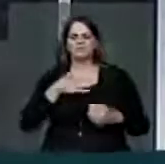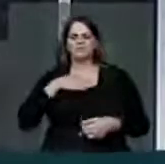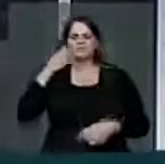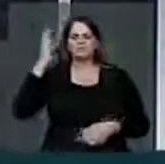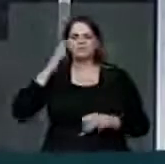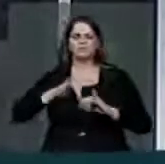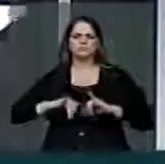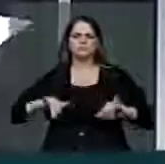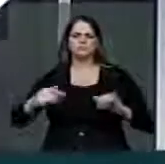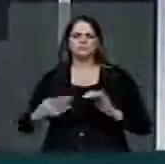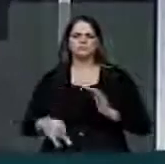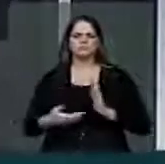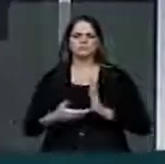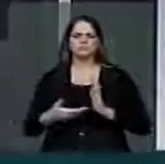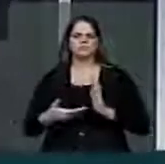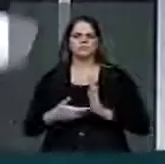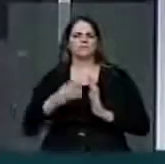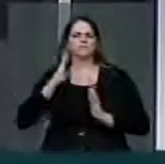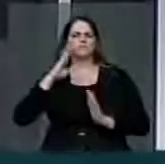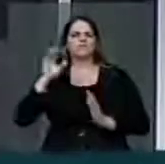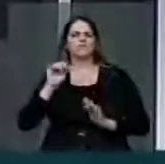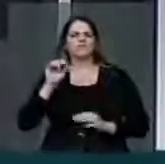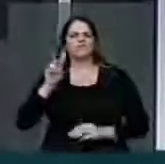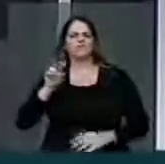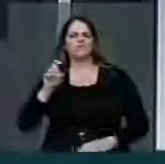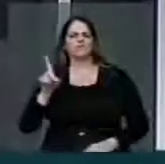publicação nos anais dessa Casa e principalmente na Voz do Brasil. Muito obrigado. Obrigado.